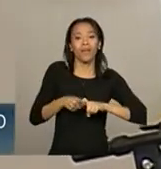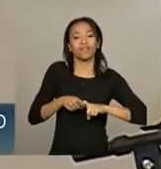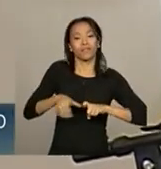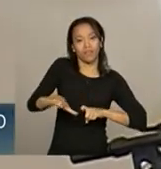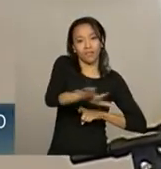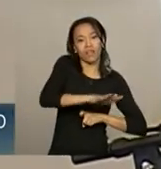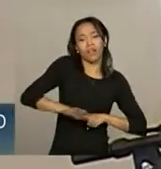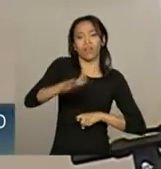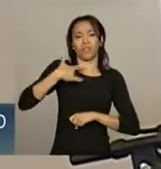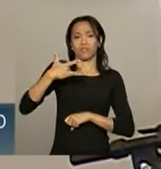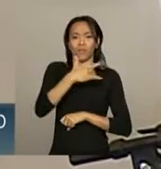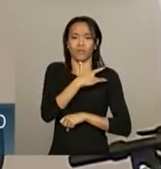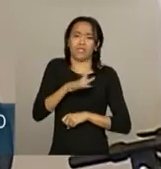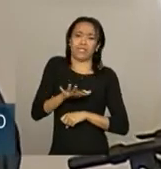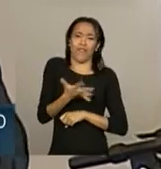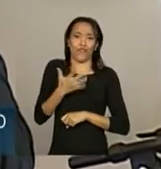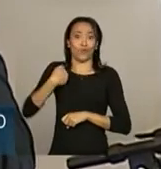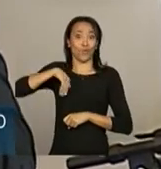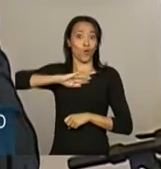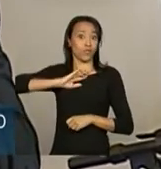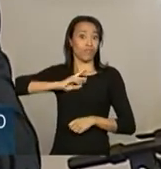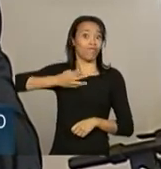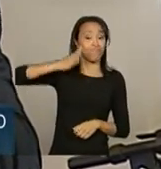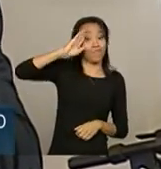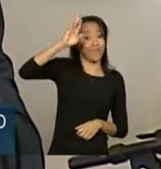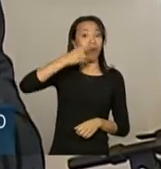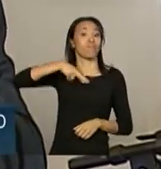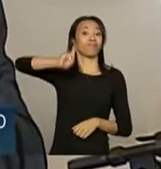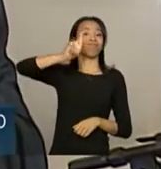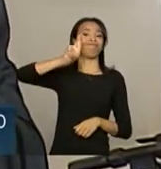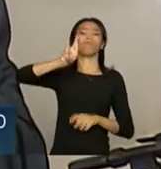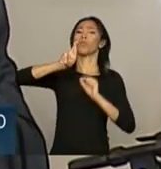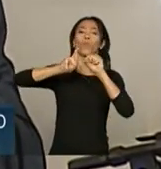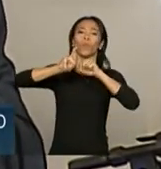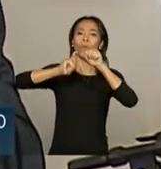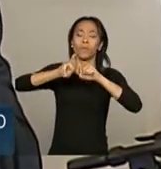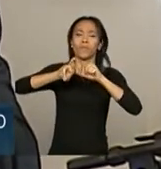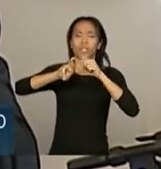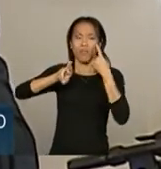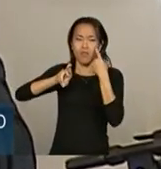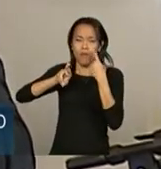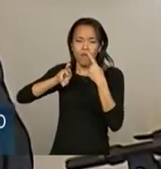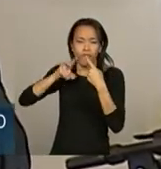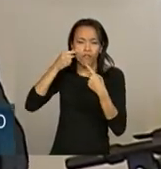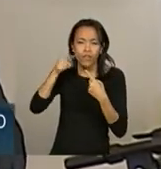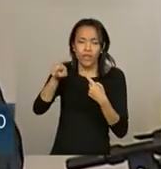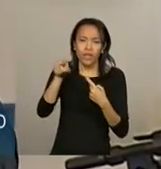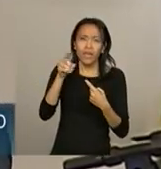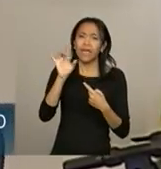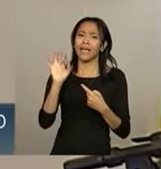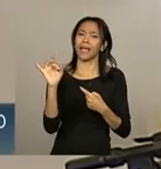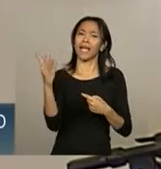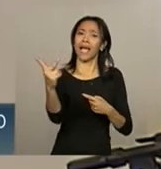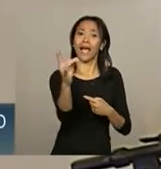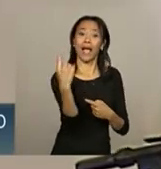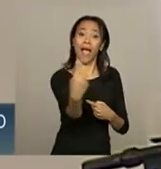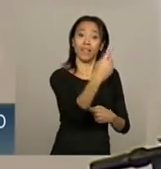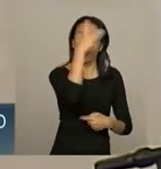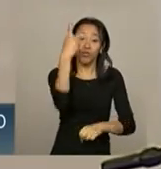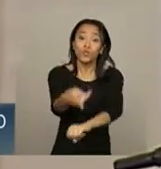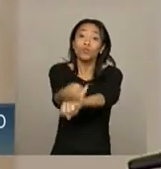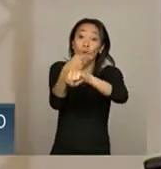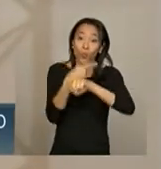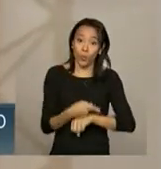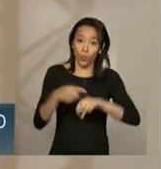saúde, talvez o nosso grande papel é esse, é buscar no canto de cada pessoa que nos procura num consultório,